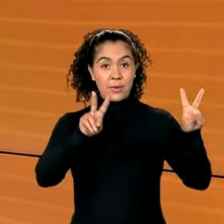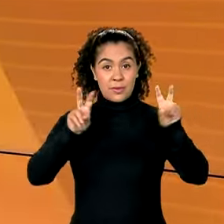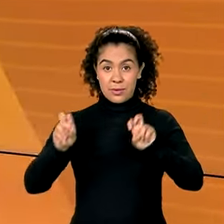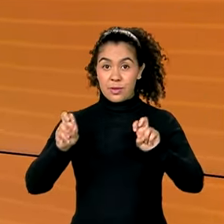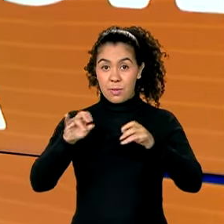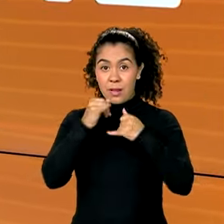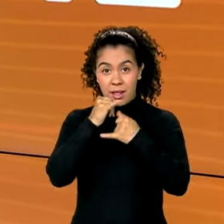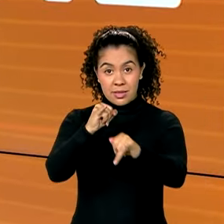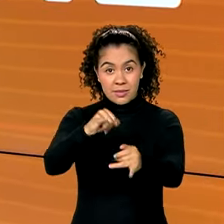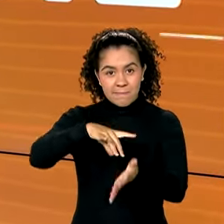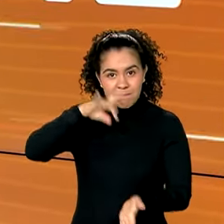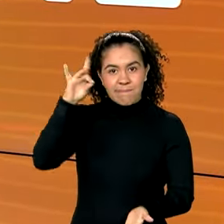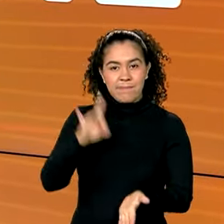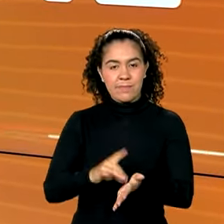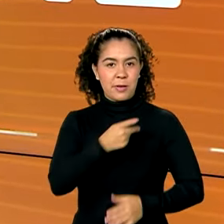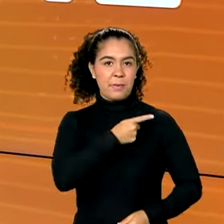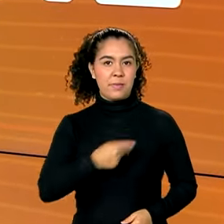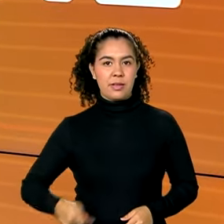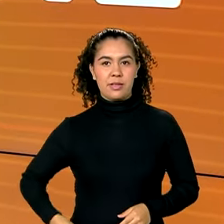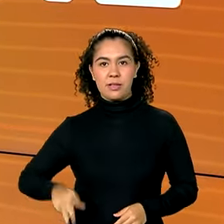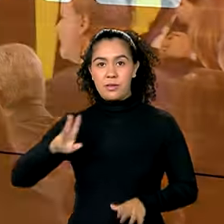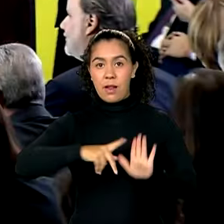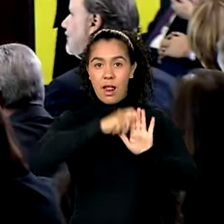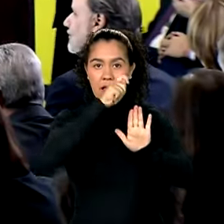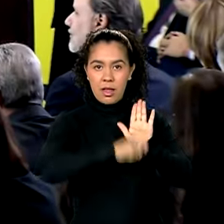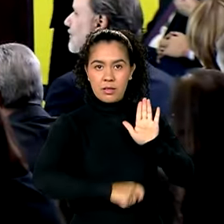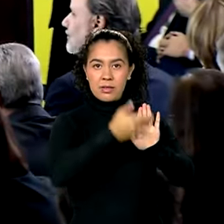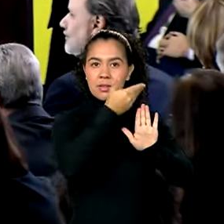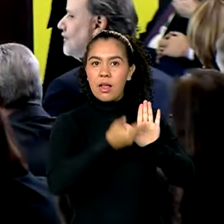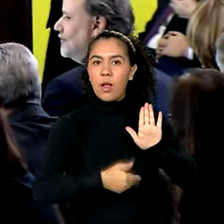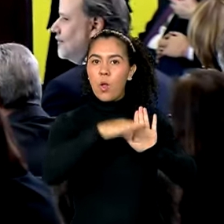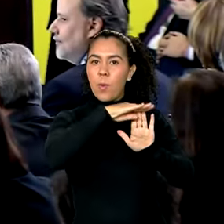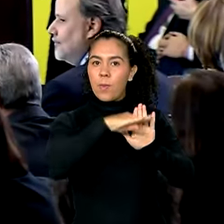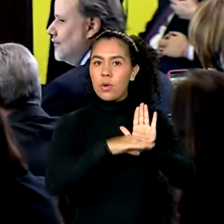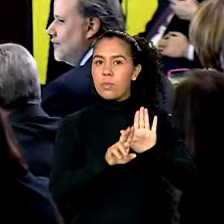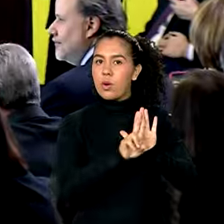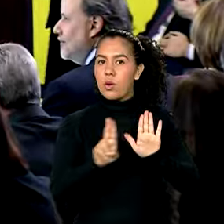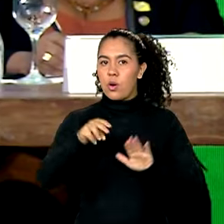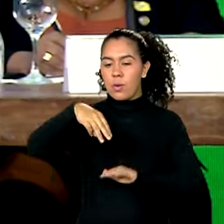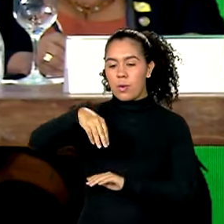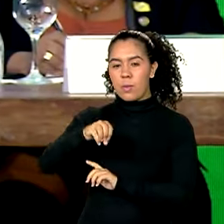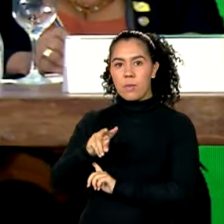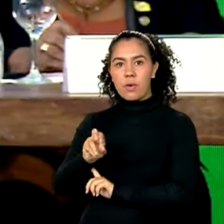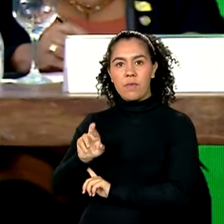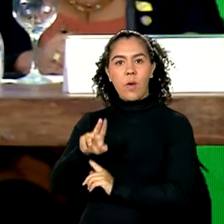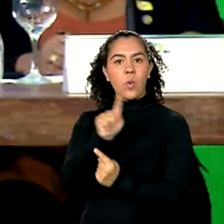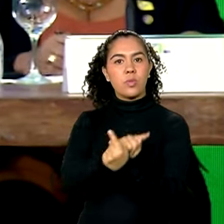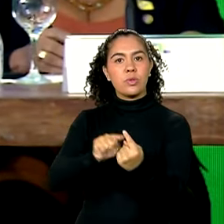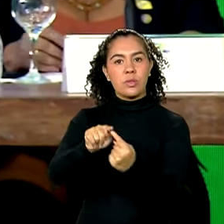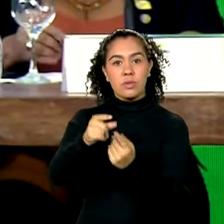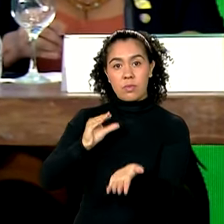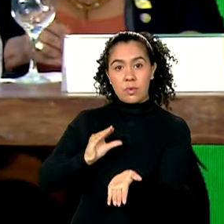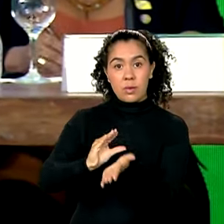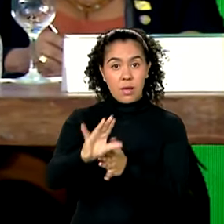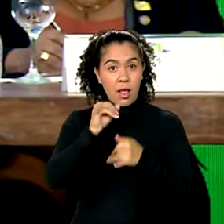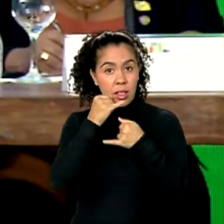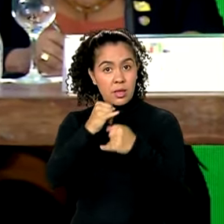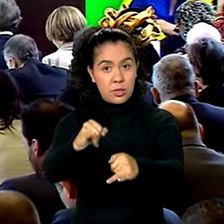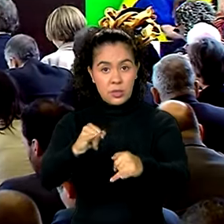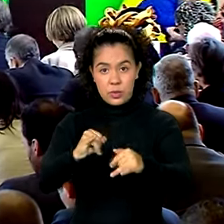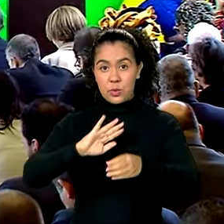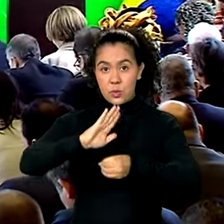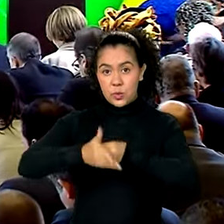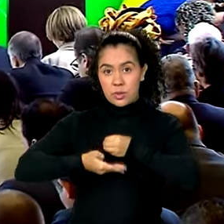Eficiência energética. Presidente Lula sanciona o programa Mover, que vai ampliar investimentos em energia verde e